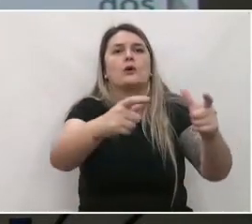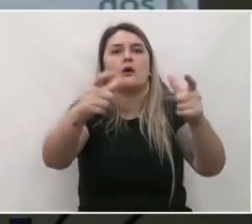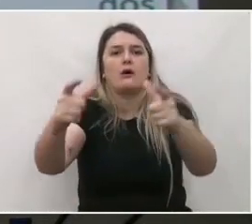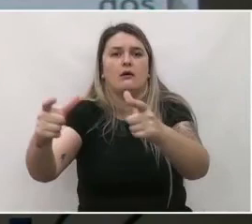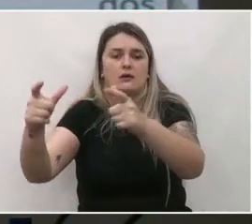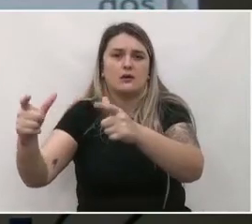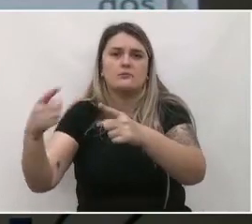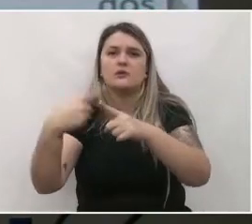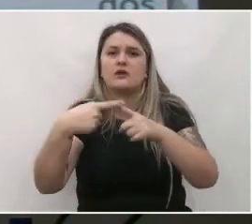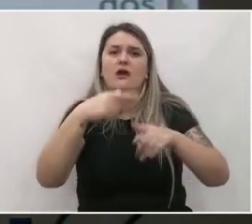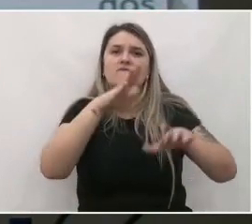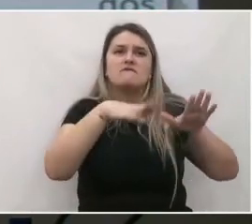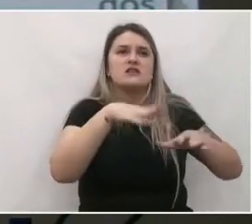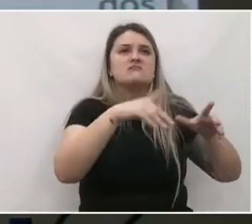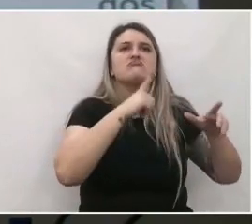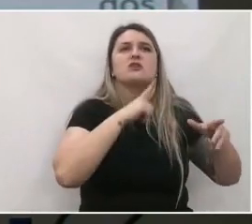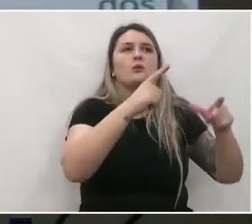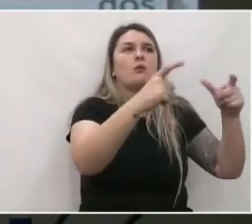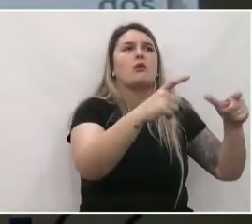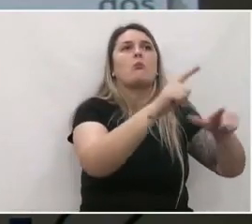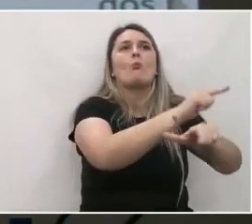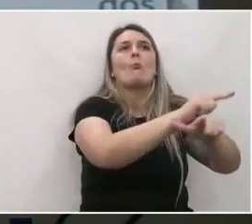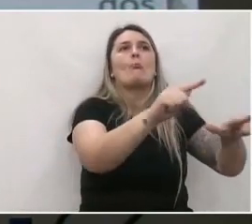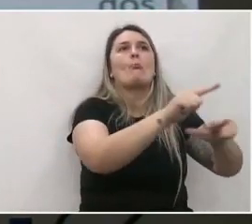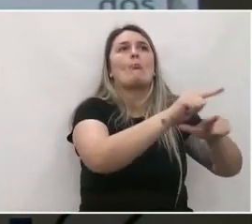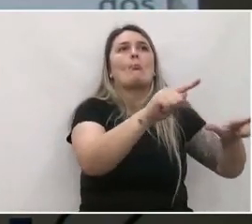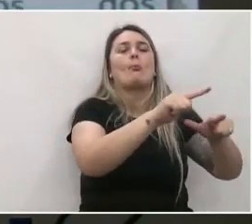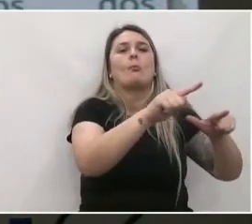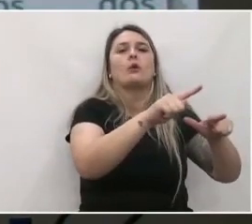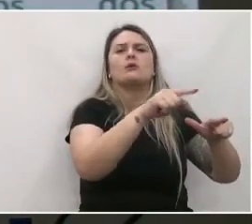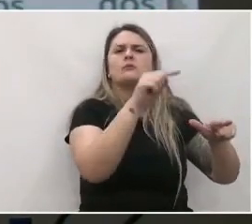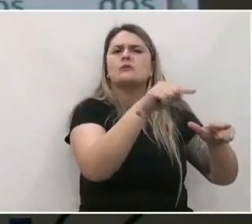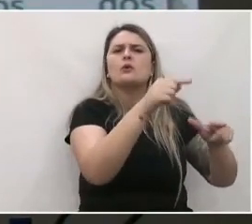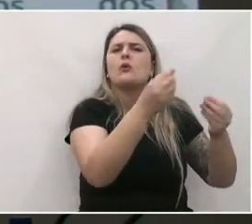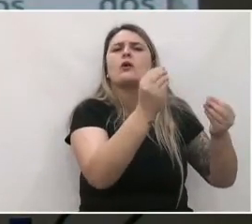urbana consolidada atualmente.